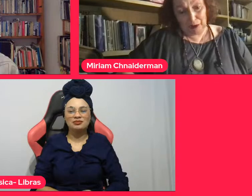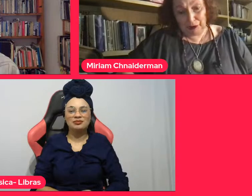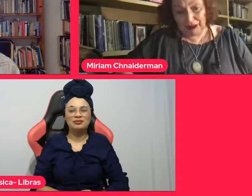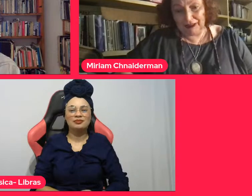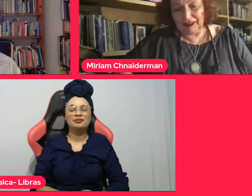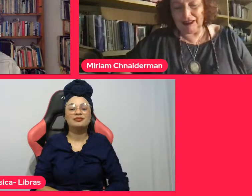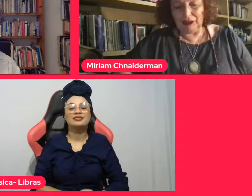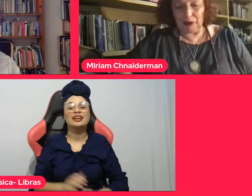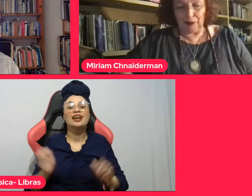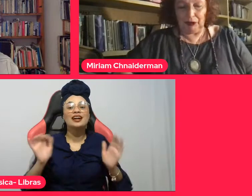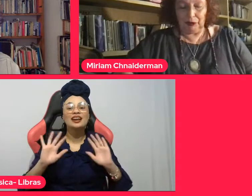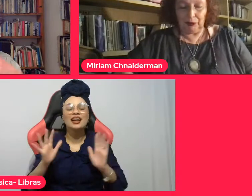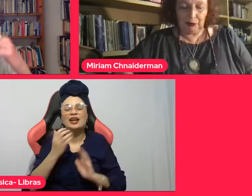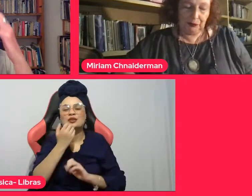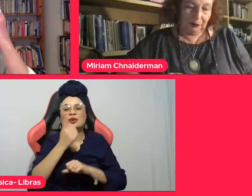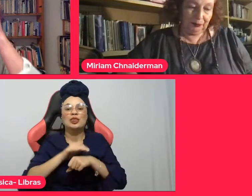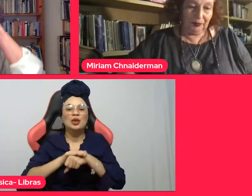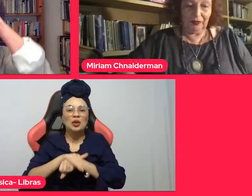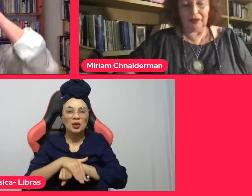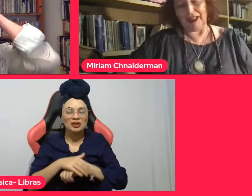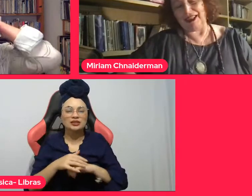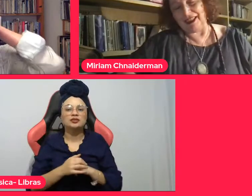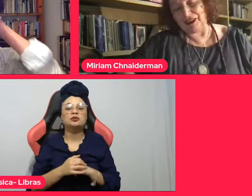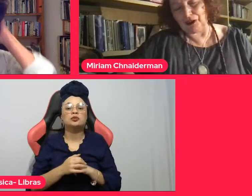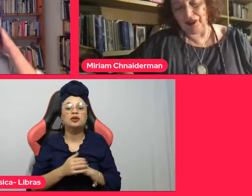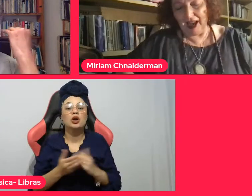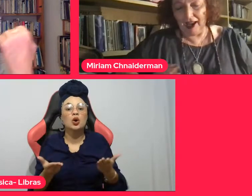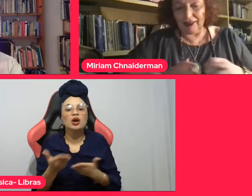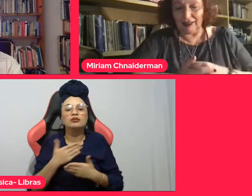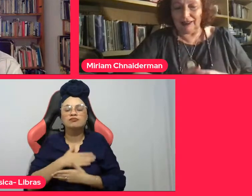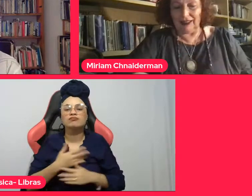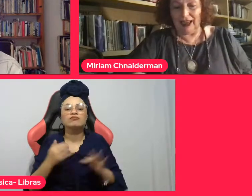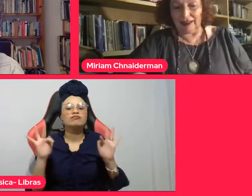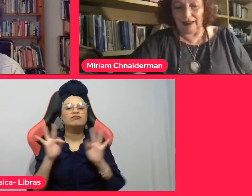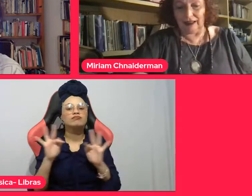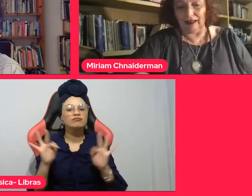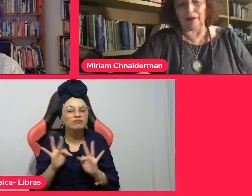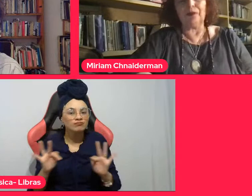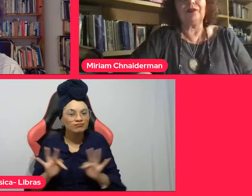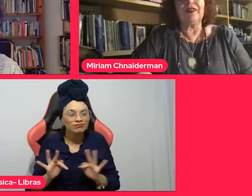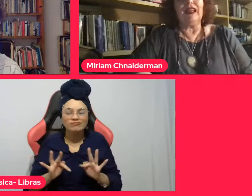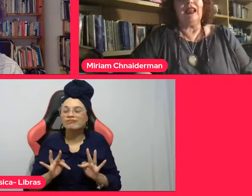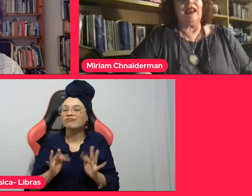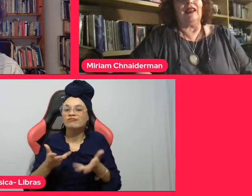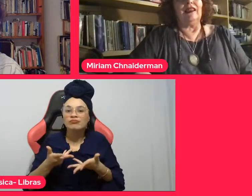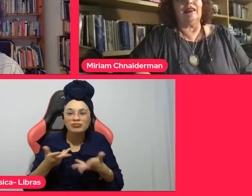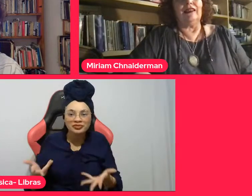Boa noite, estou muito feliz, honrada de estar aqui.